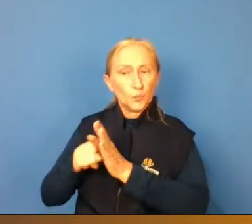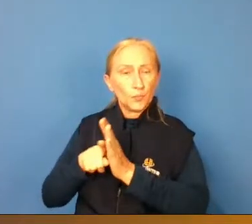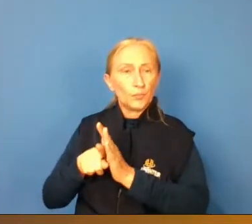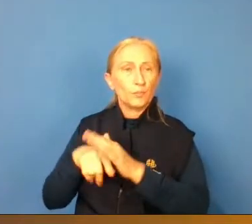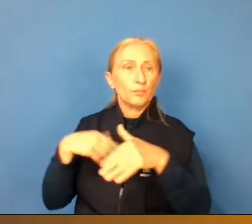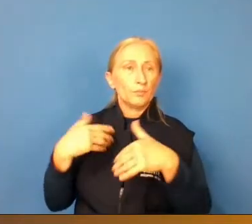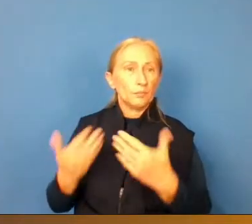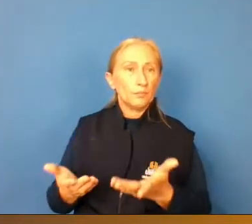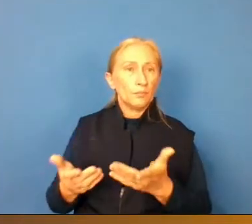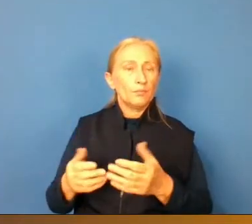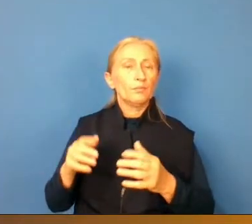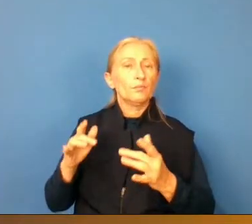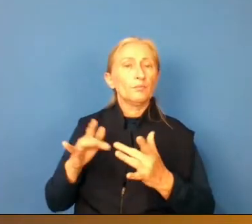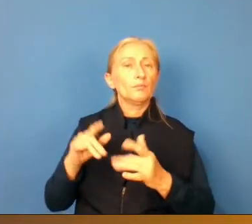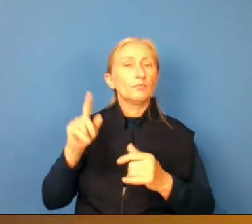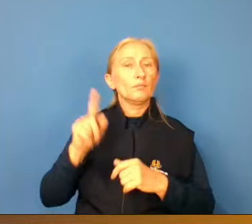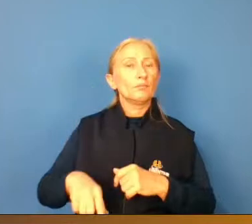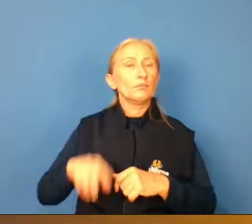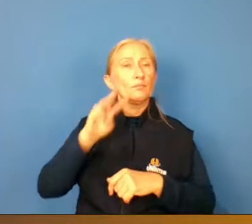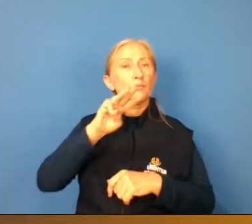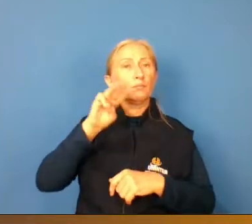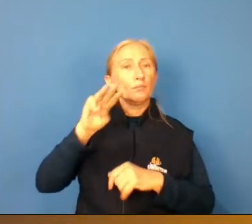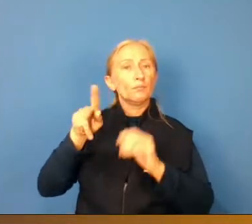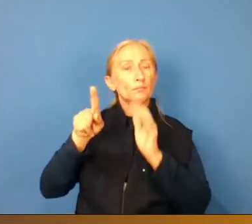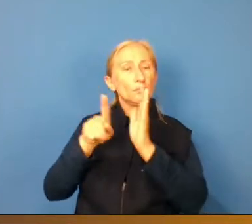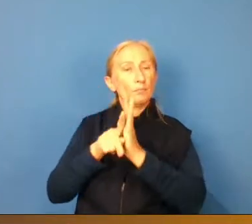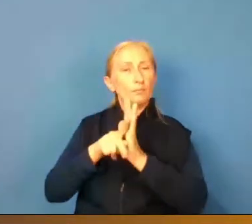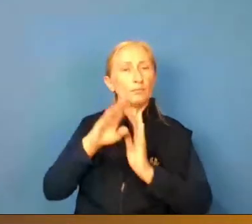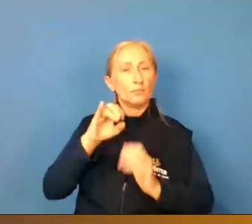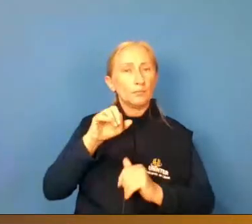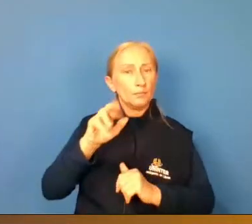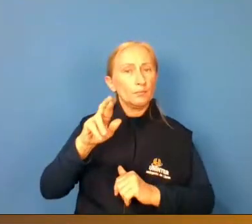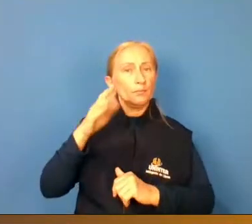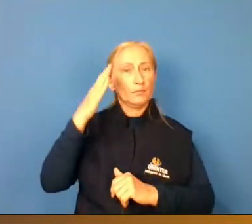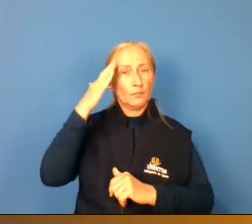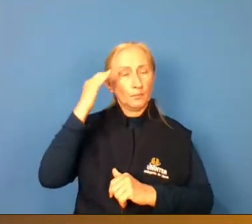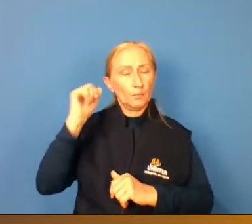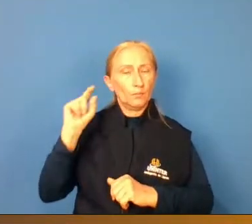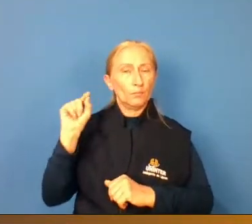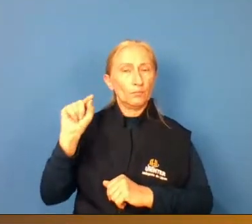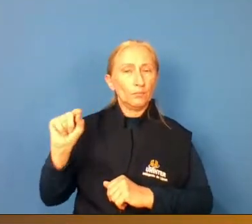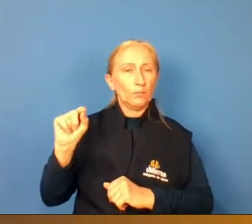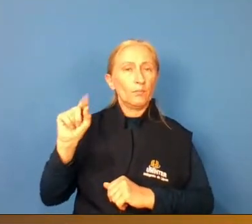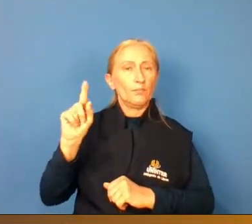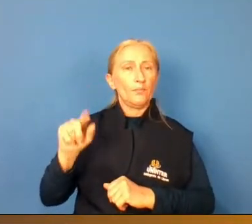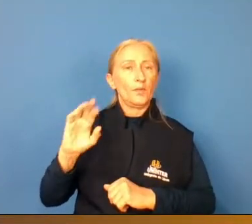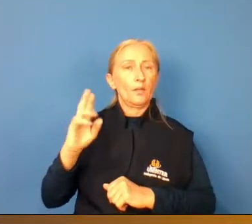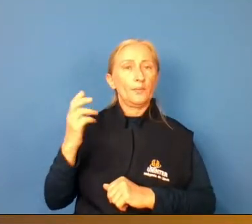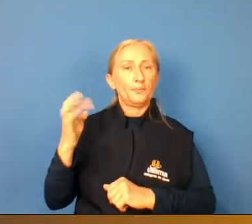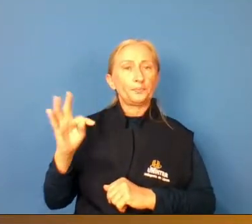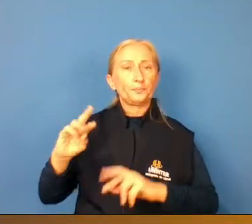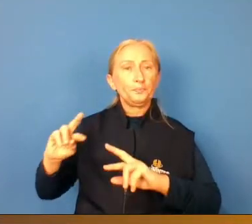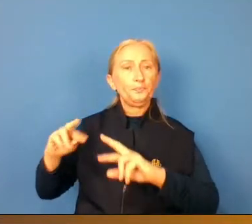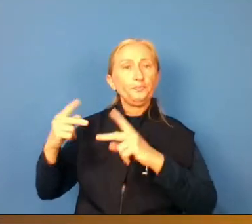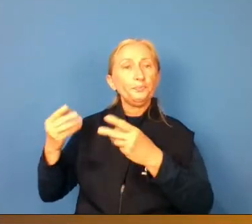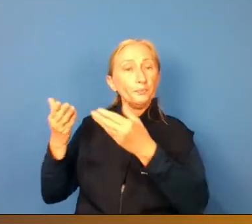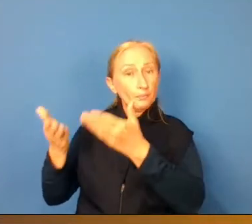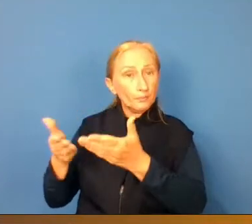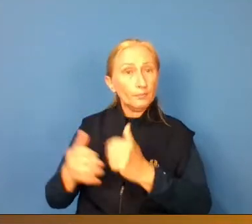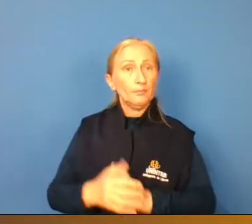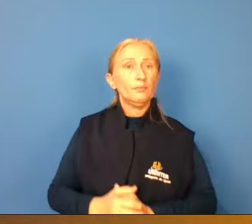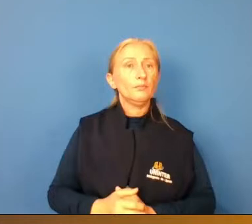acesse o site do caderno inter saberes que foi colocado aí no chat o link para vocês